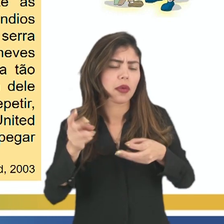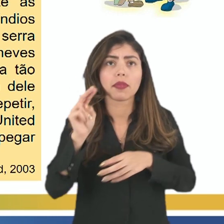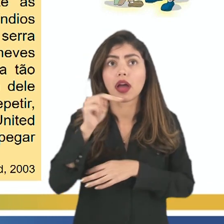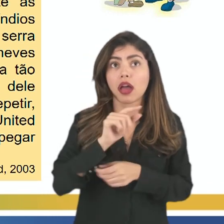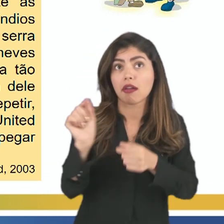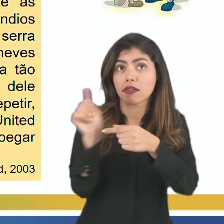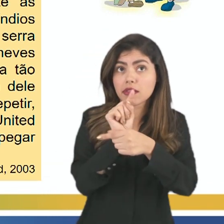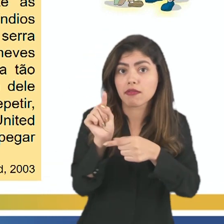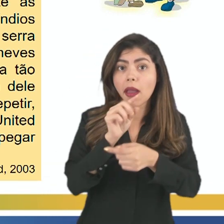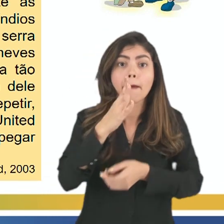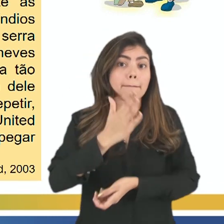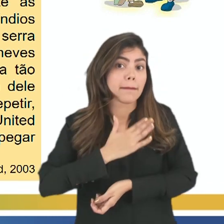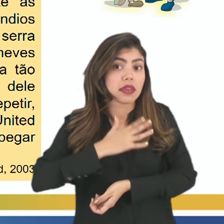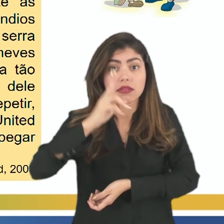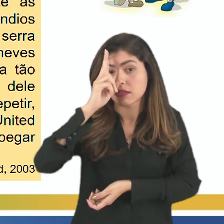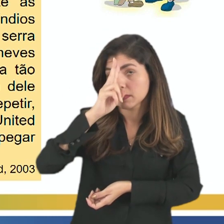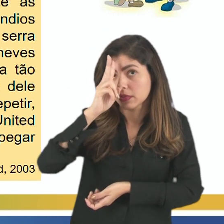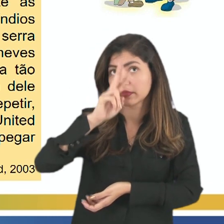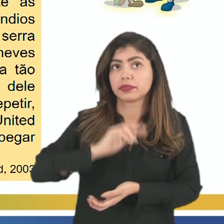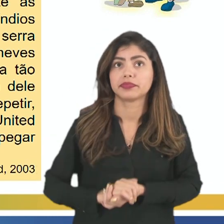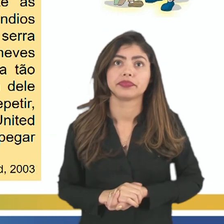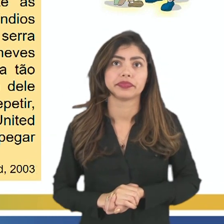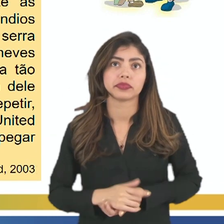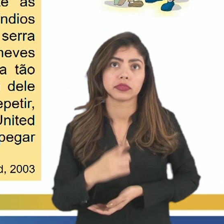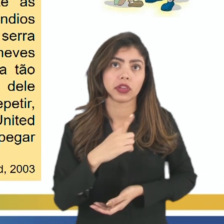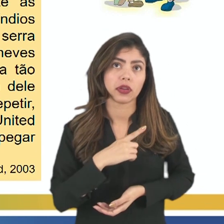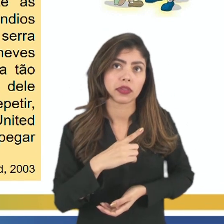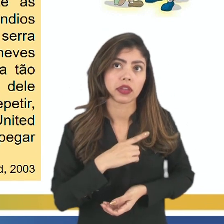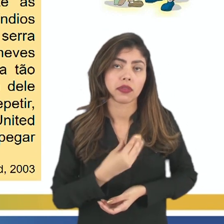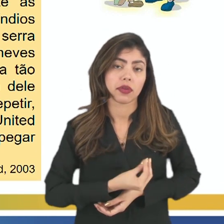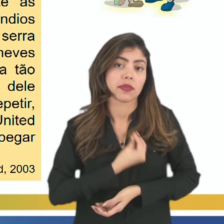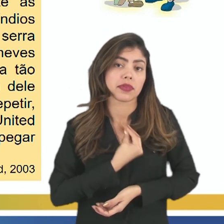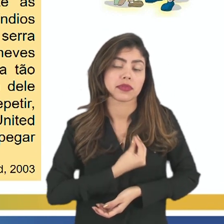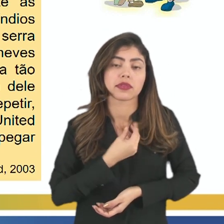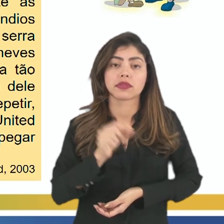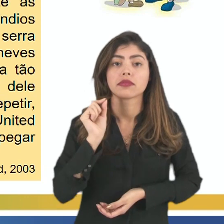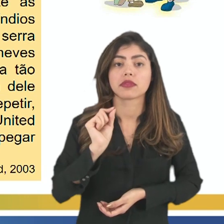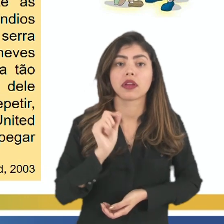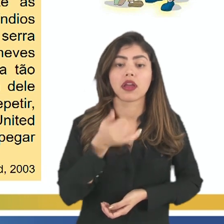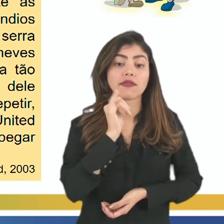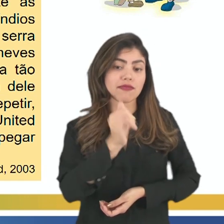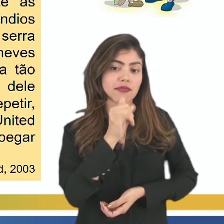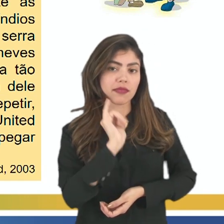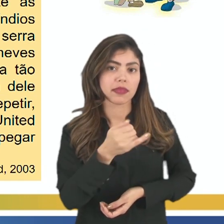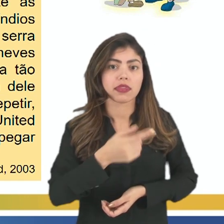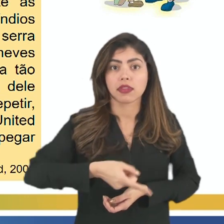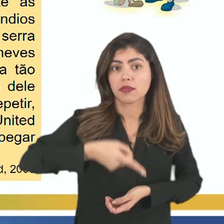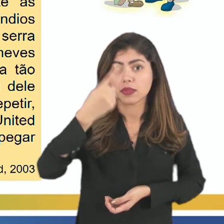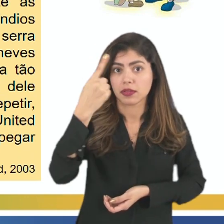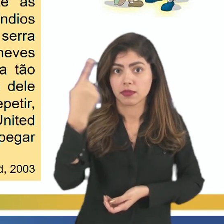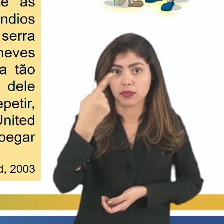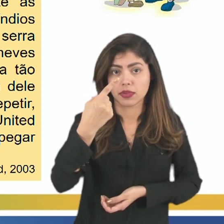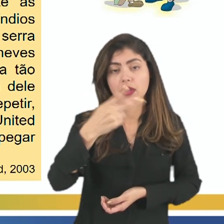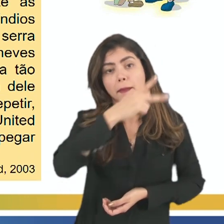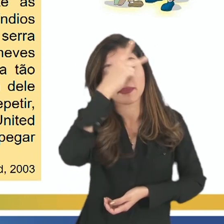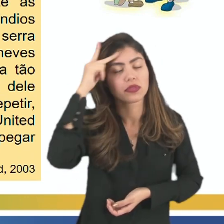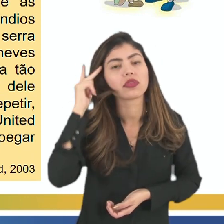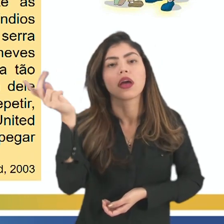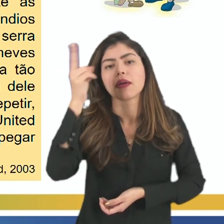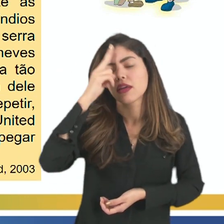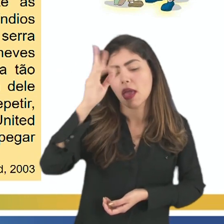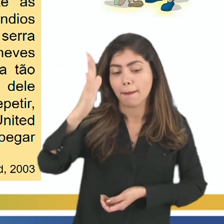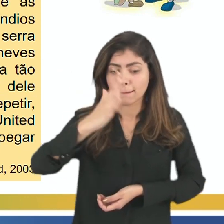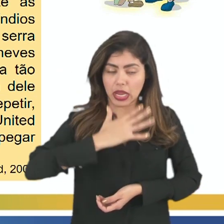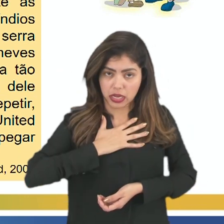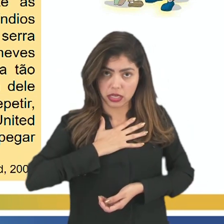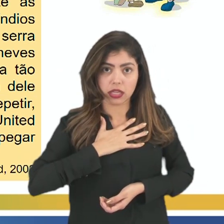termo grifado, minhas lembranças, eu tenho a presença de um narrador em primeira pessoa, porque as lembranças